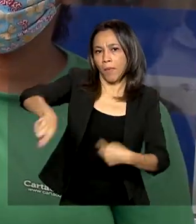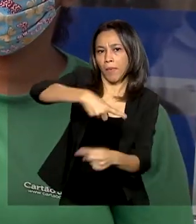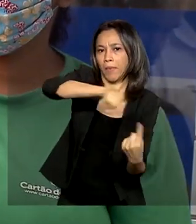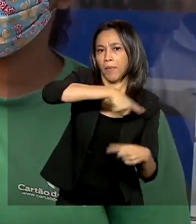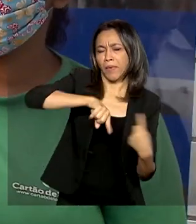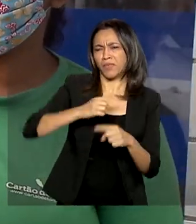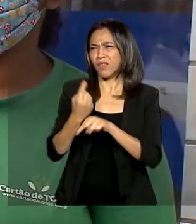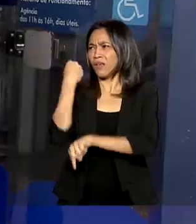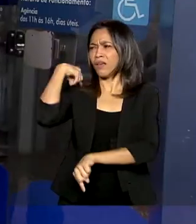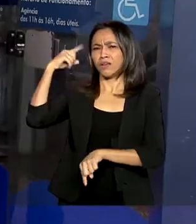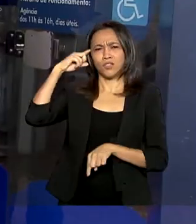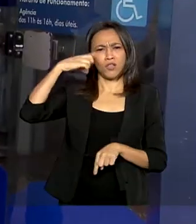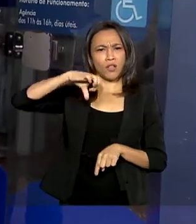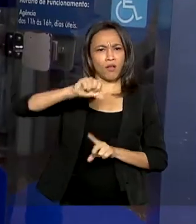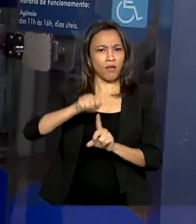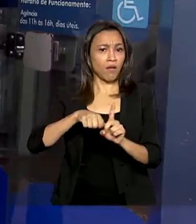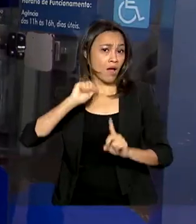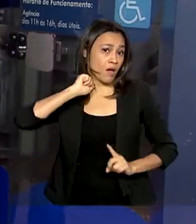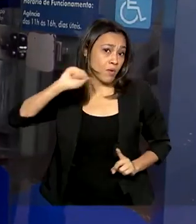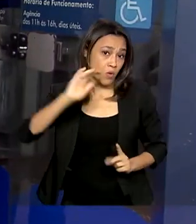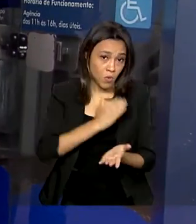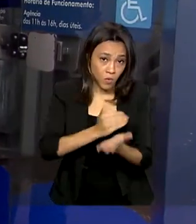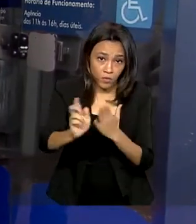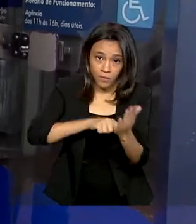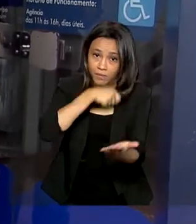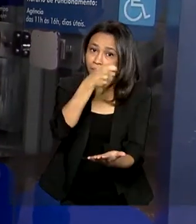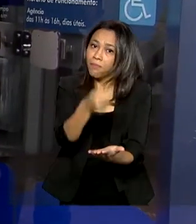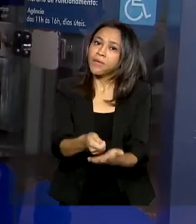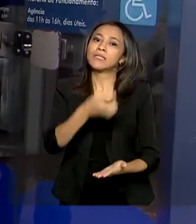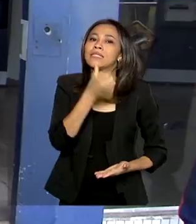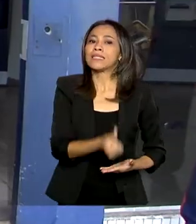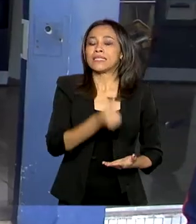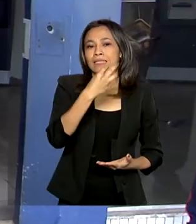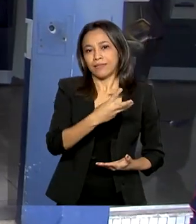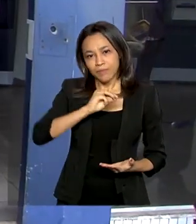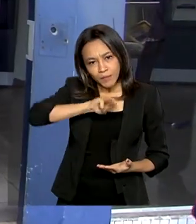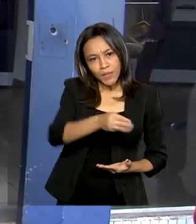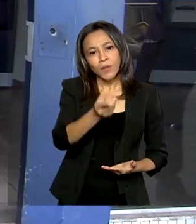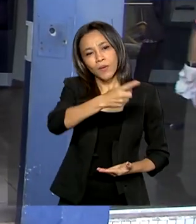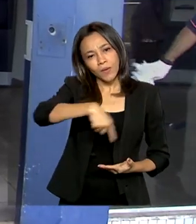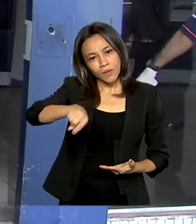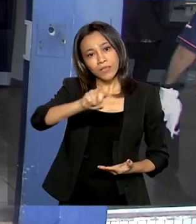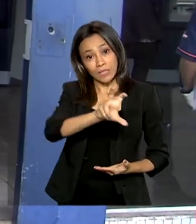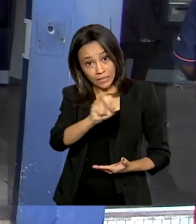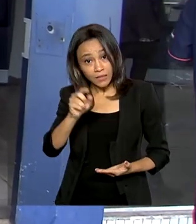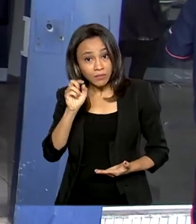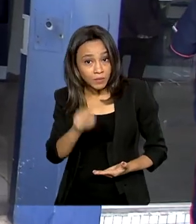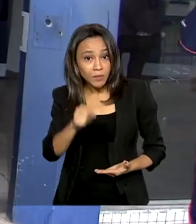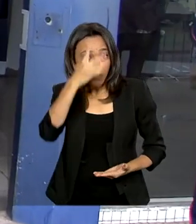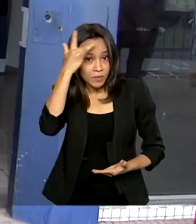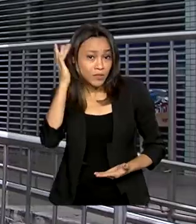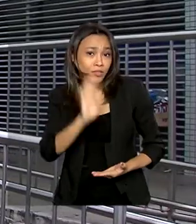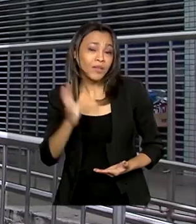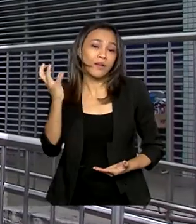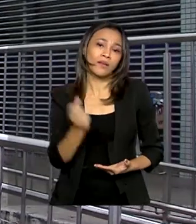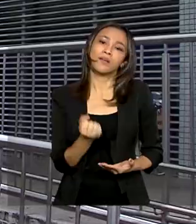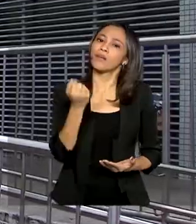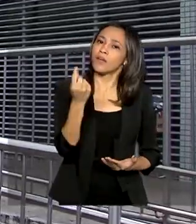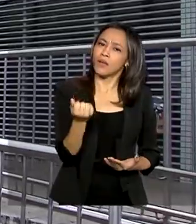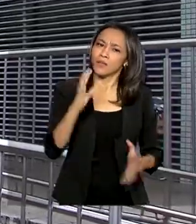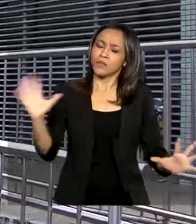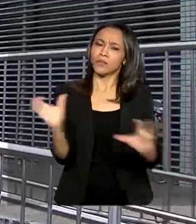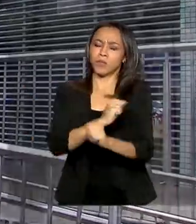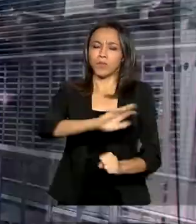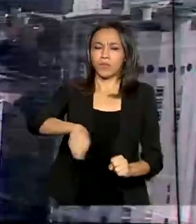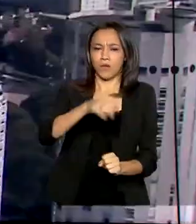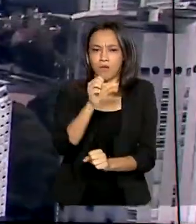quando teve início o pagamento do auxílio, cerca de 63 milhões e meio de pessoas já receberam o benefício. Ao todo, mais de